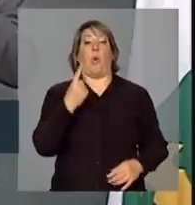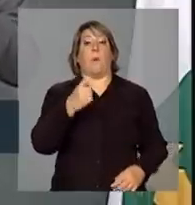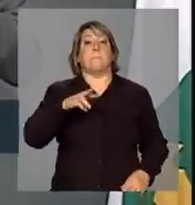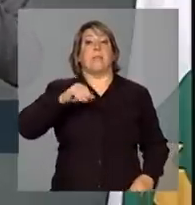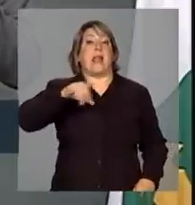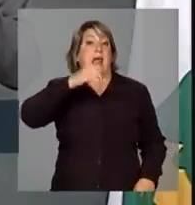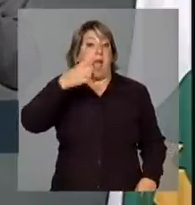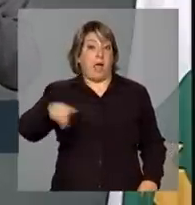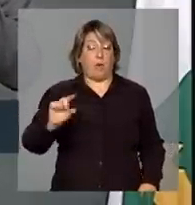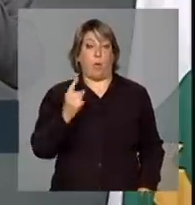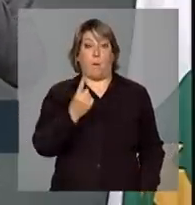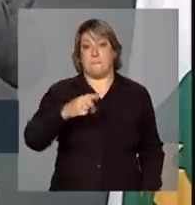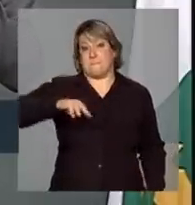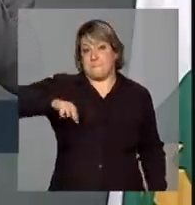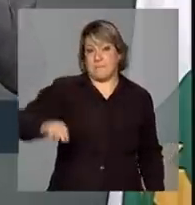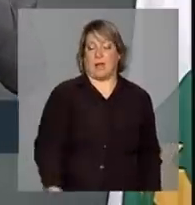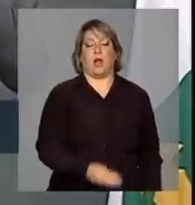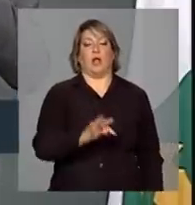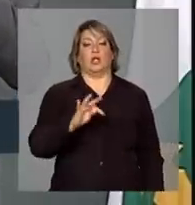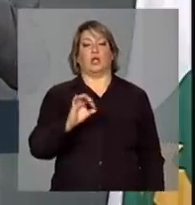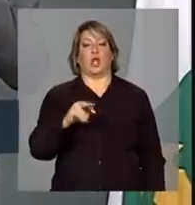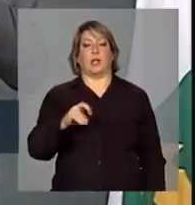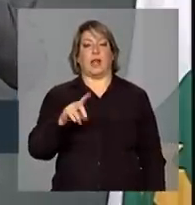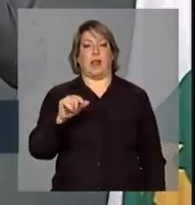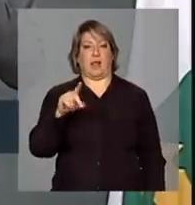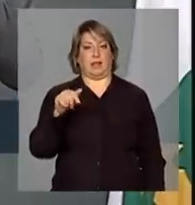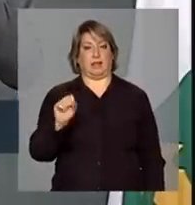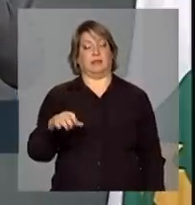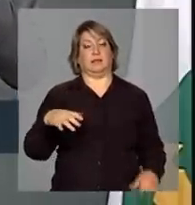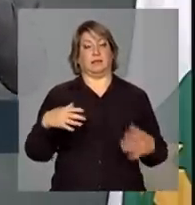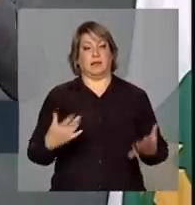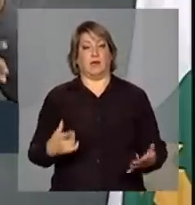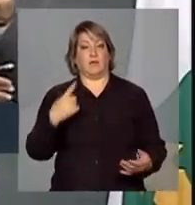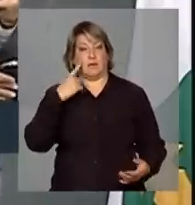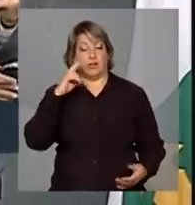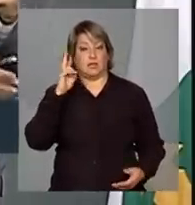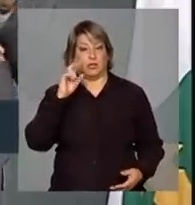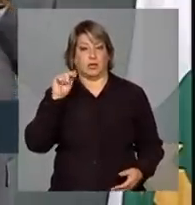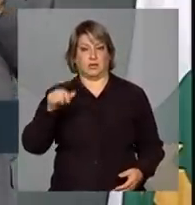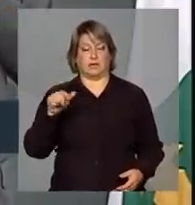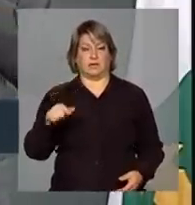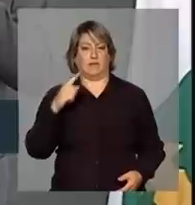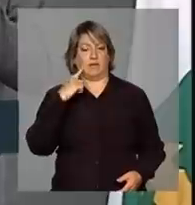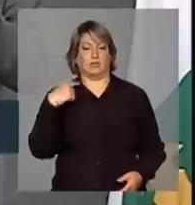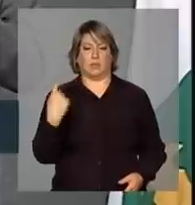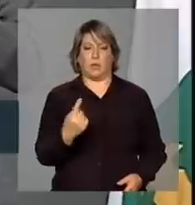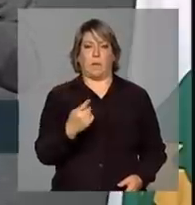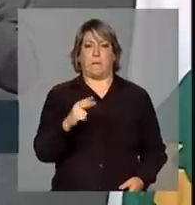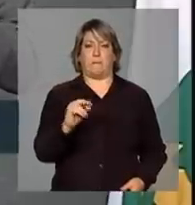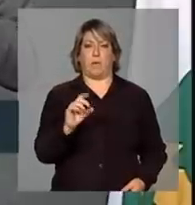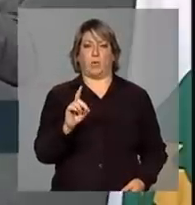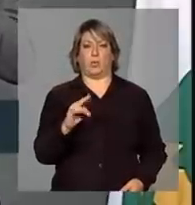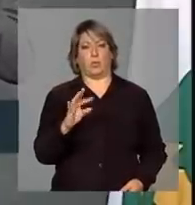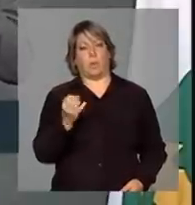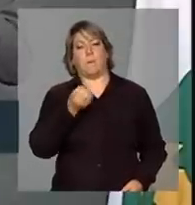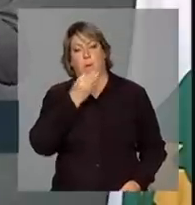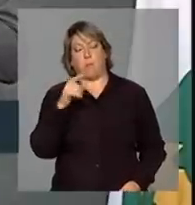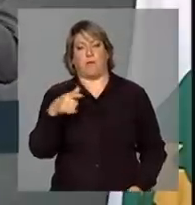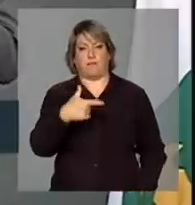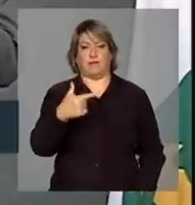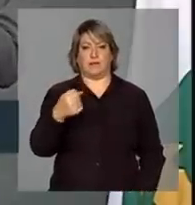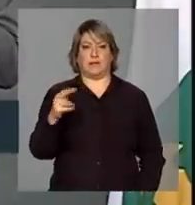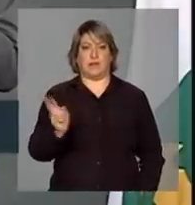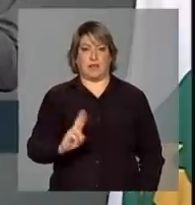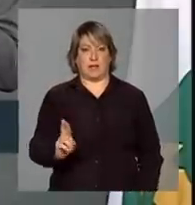suprimento extremamente favorável a um cenário de preço que seria bom ao produtor, 27 reais, e um cenário